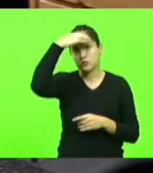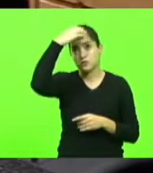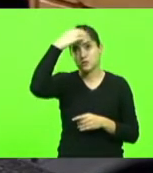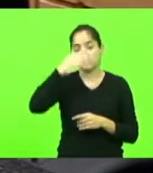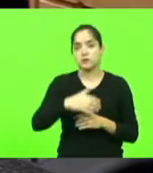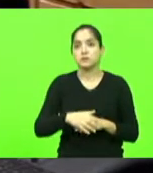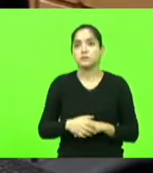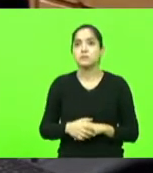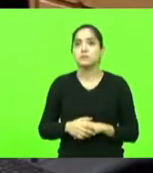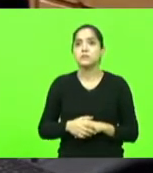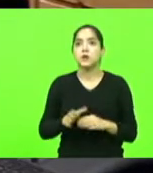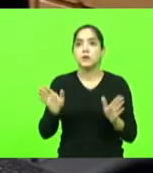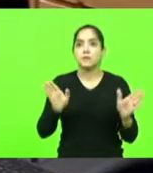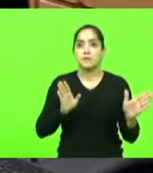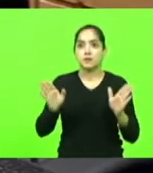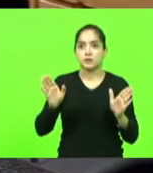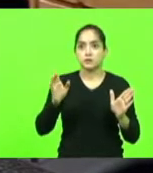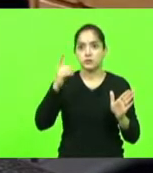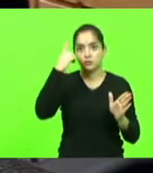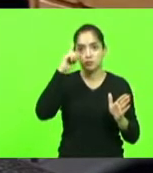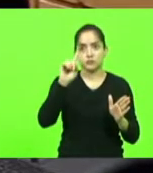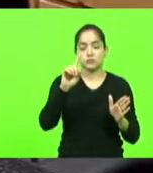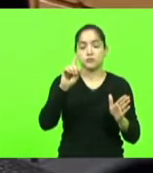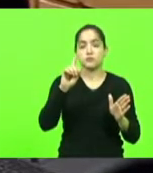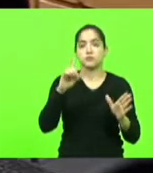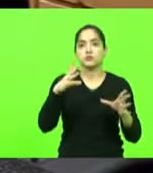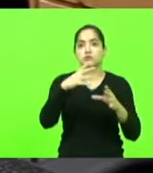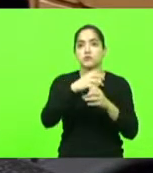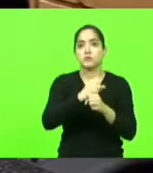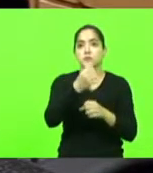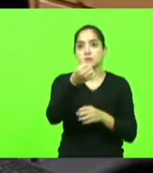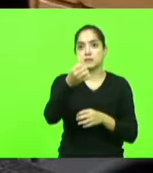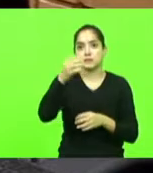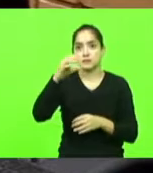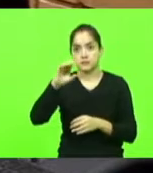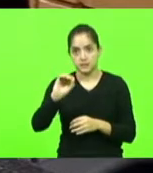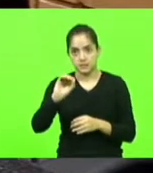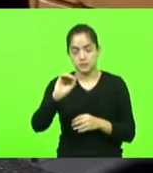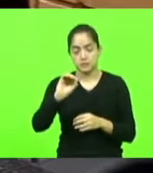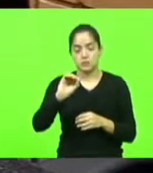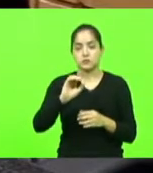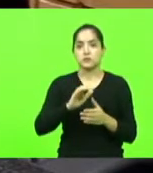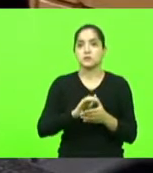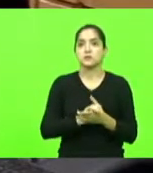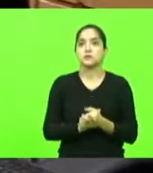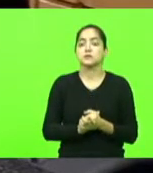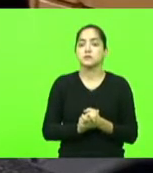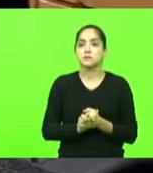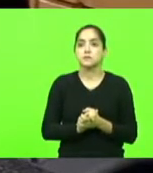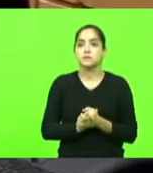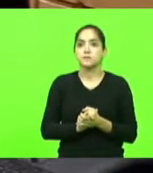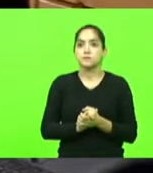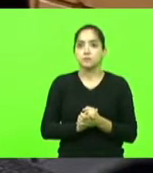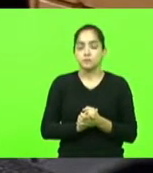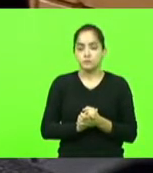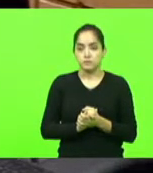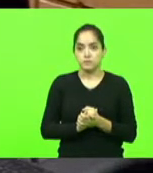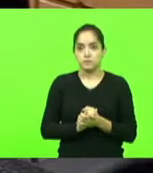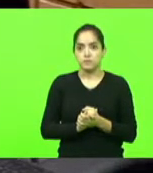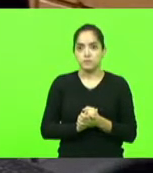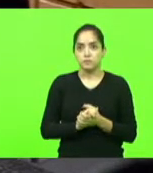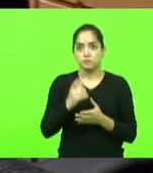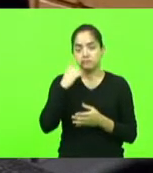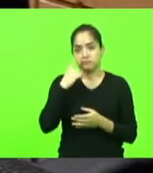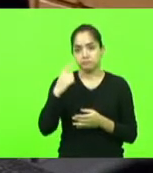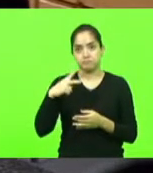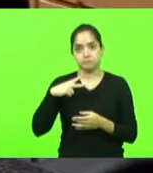por um período de 60 dias, a contar da data de 19 de agosto do corrente ano, para tratar de interesse